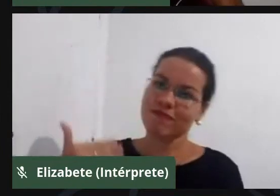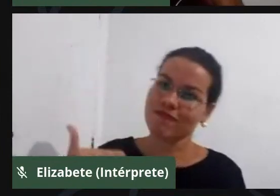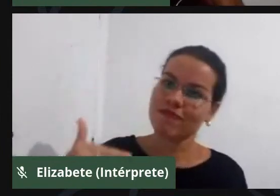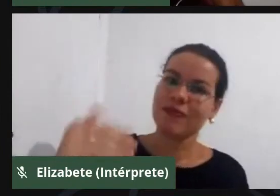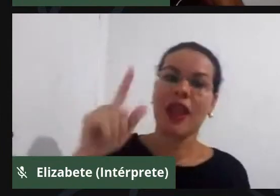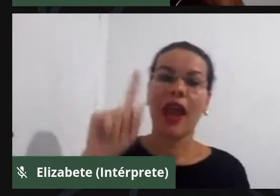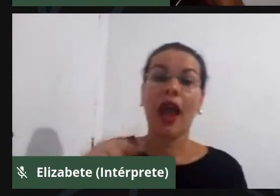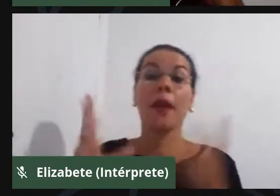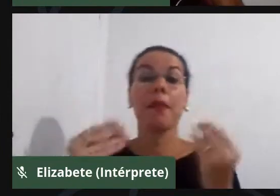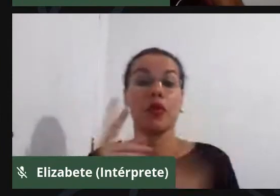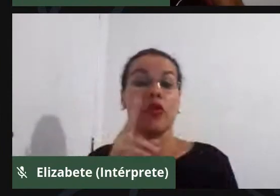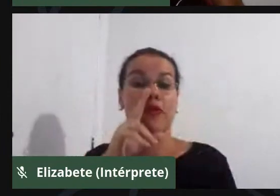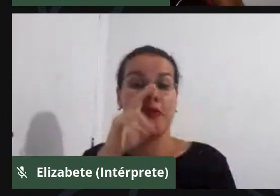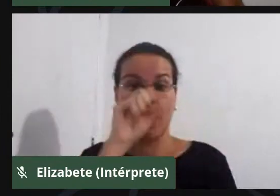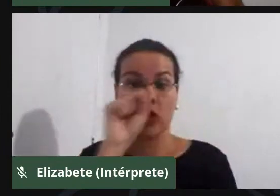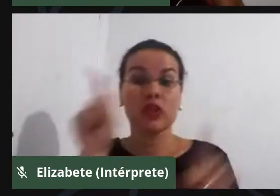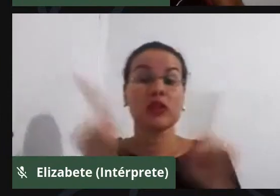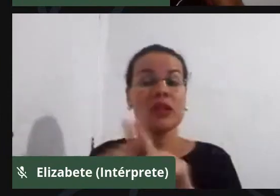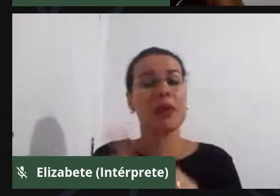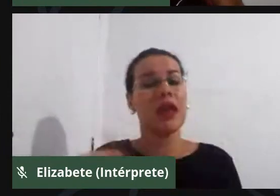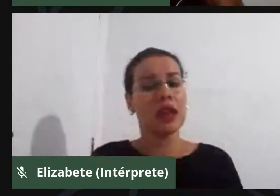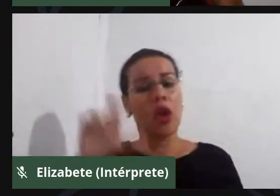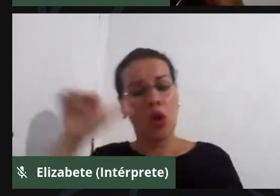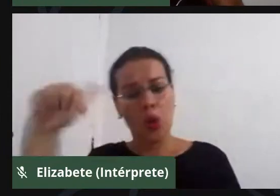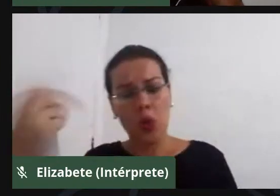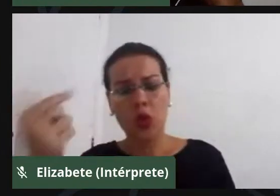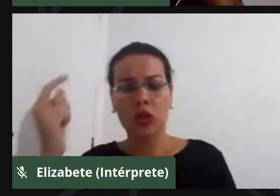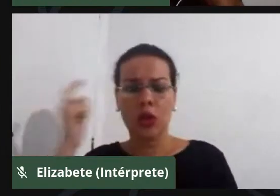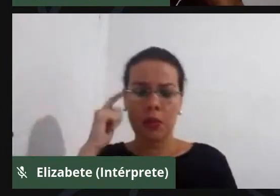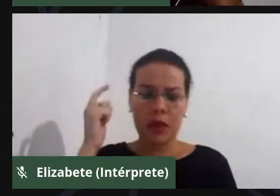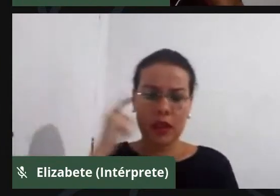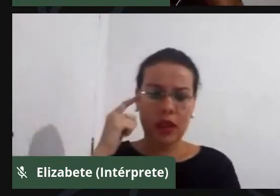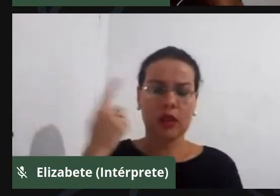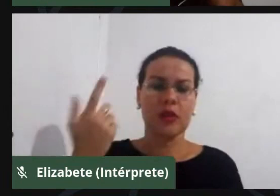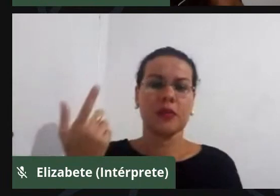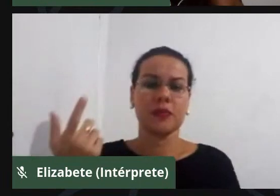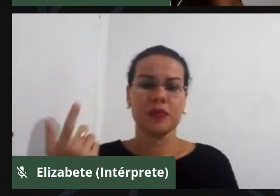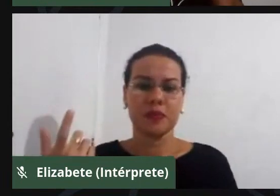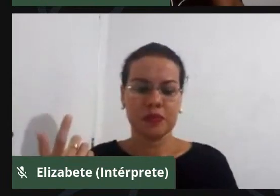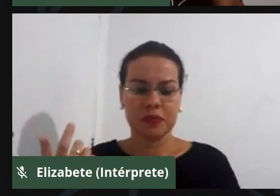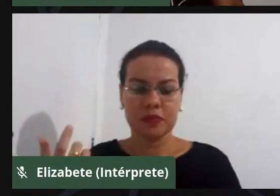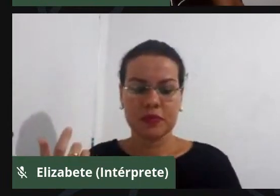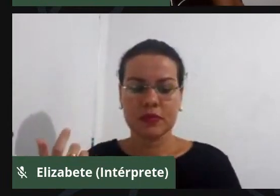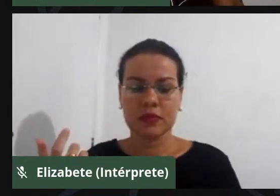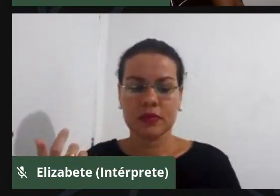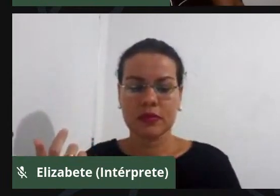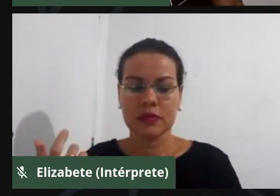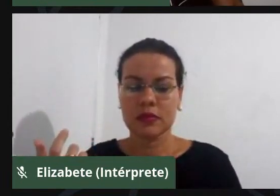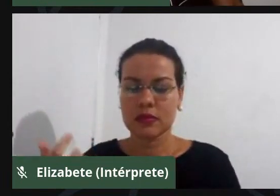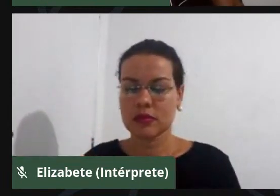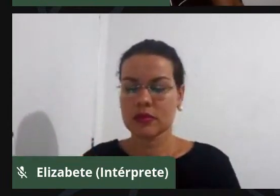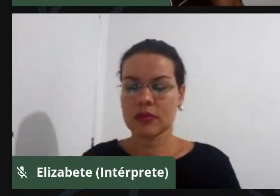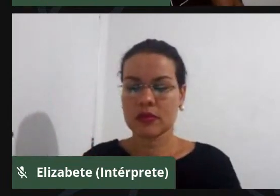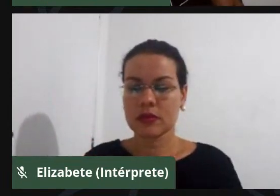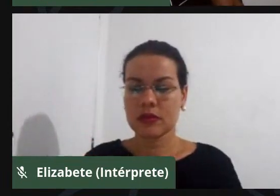outros, e que eu chamo muitas das vezes de interação, quando eu falo do processo de